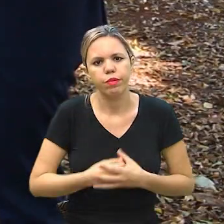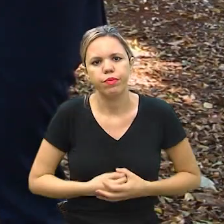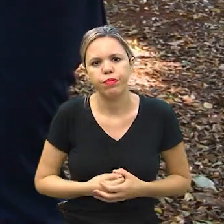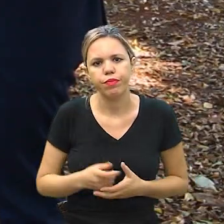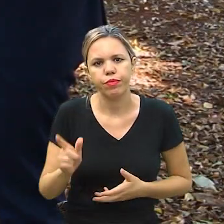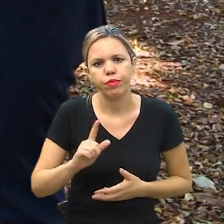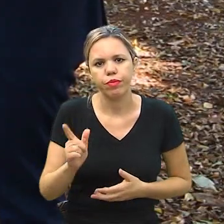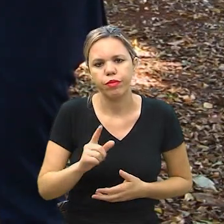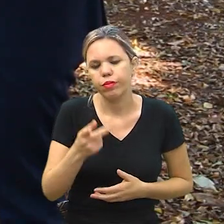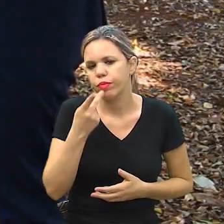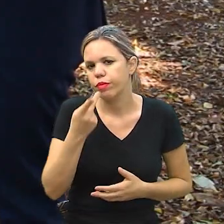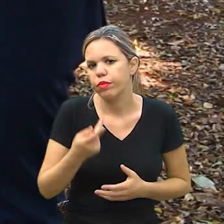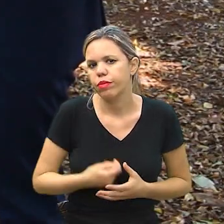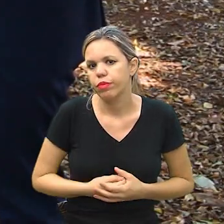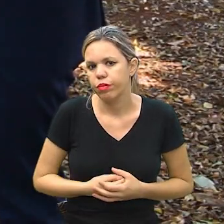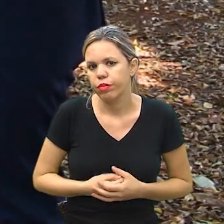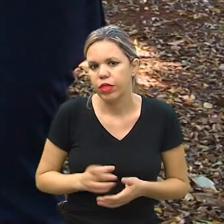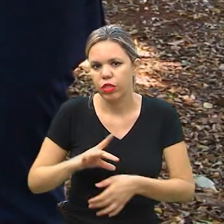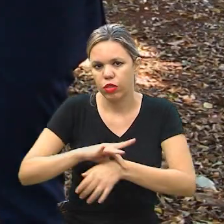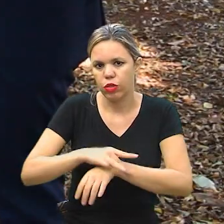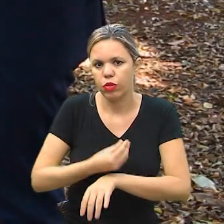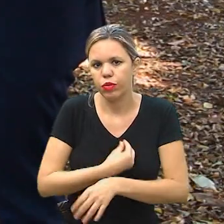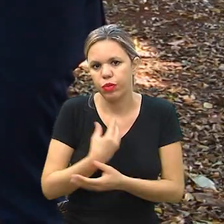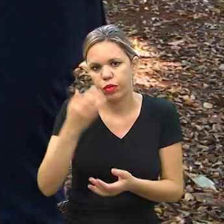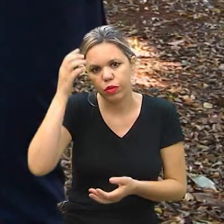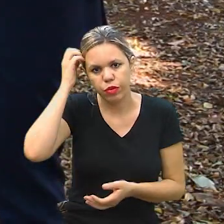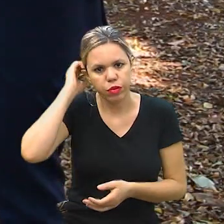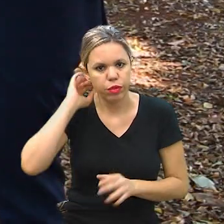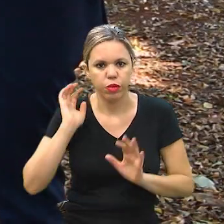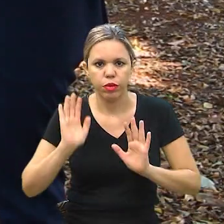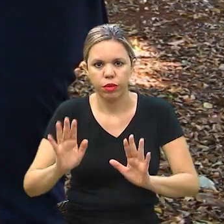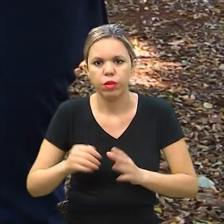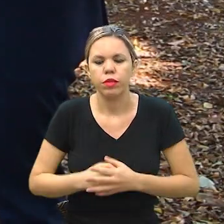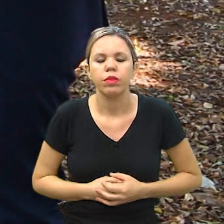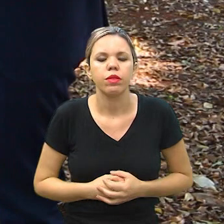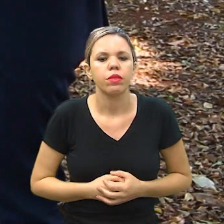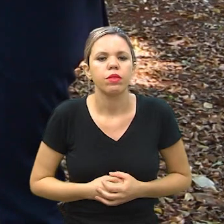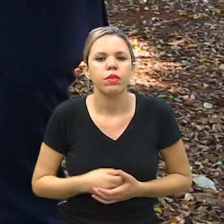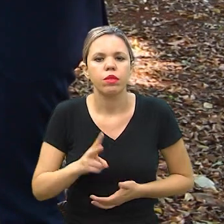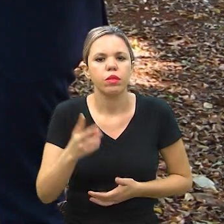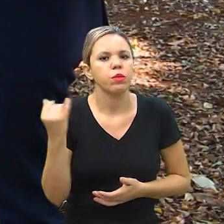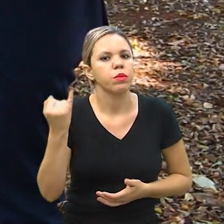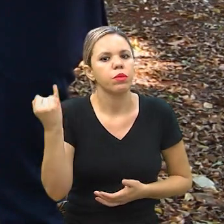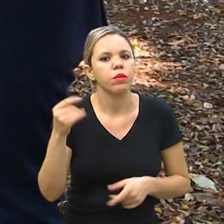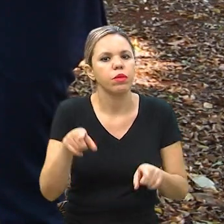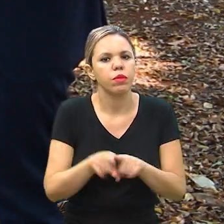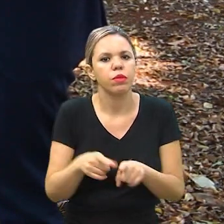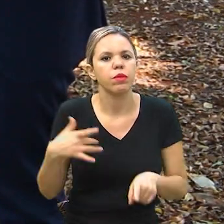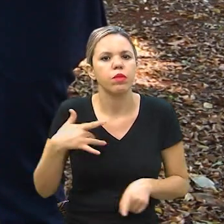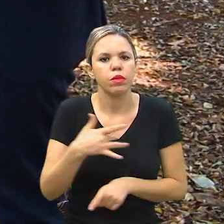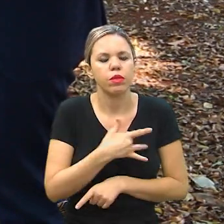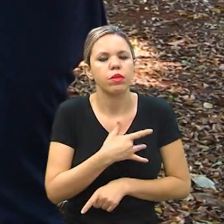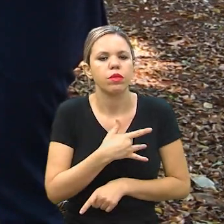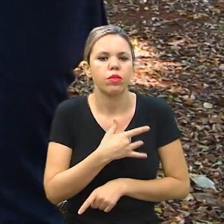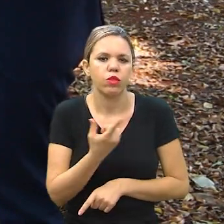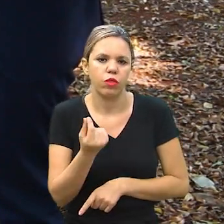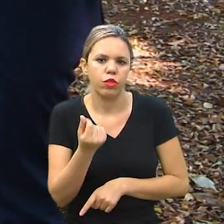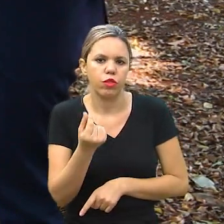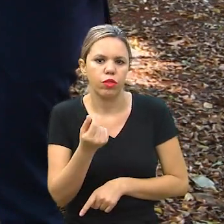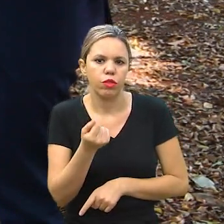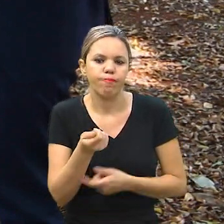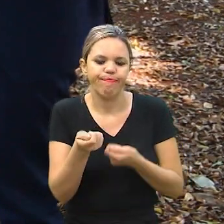É claro que a gente está falando a respeito de seguro de vida, mas é sempre importante também manter a saúde financeira